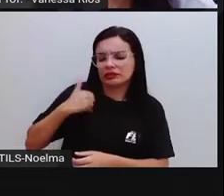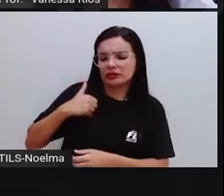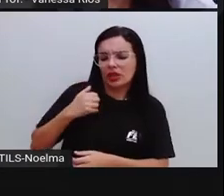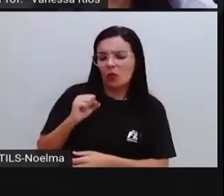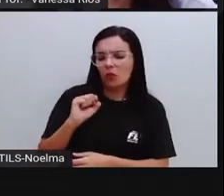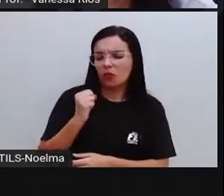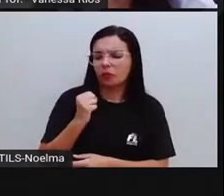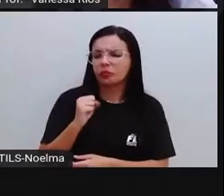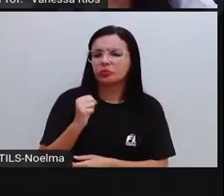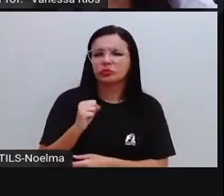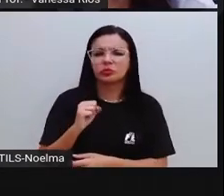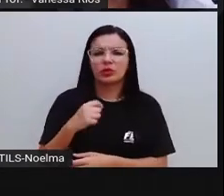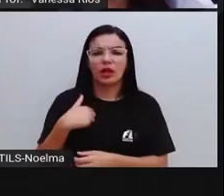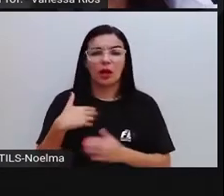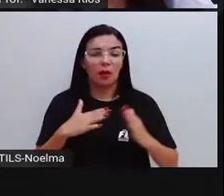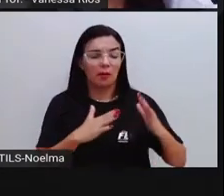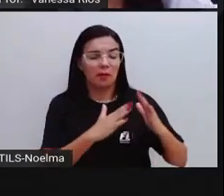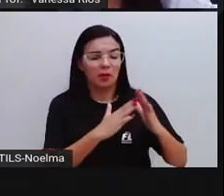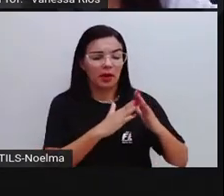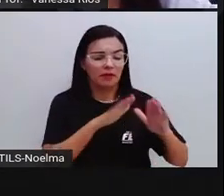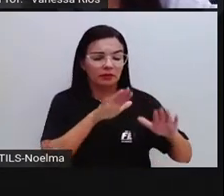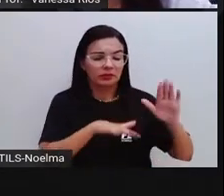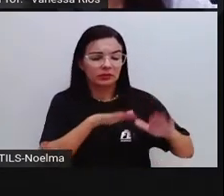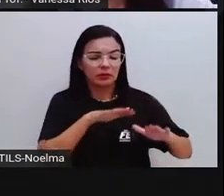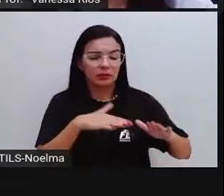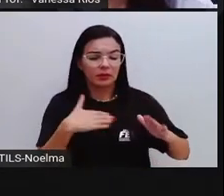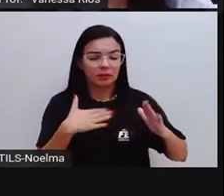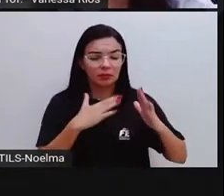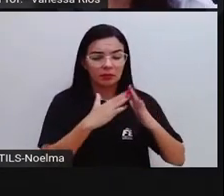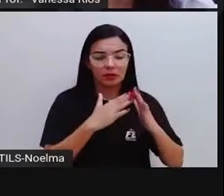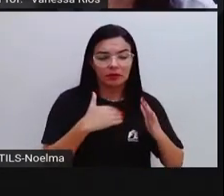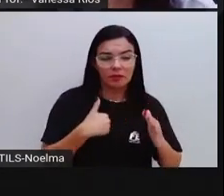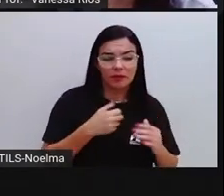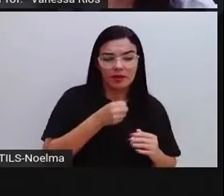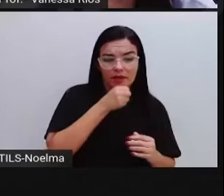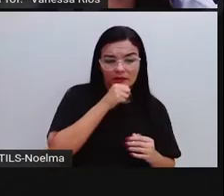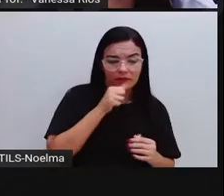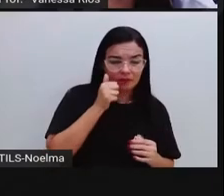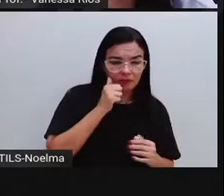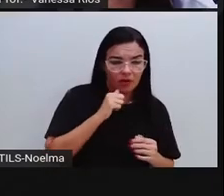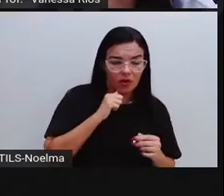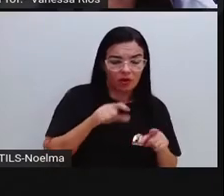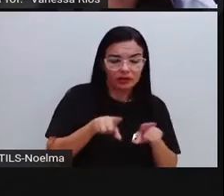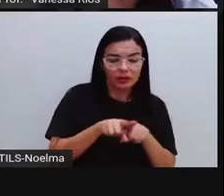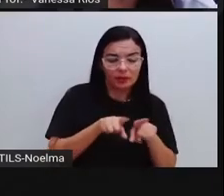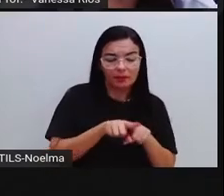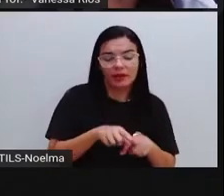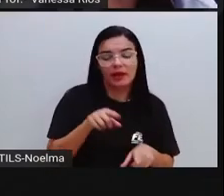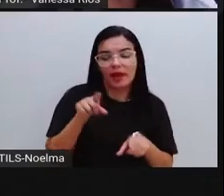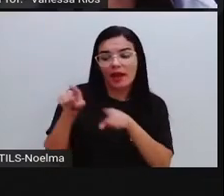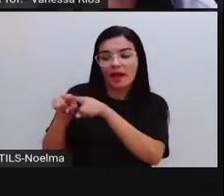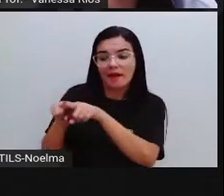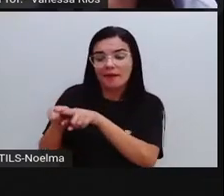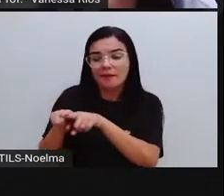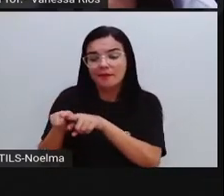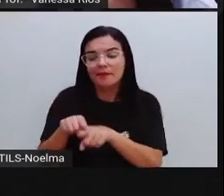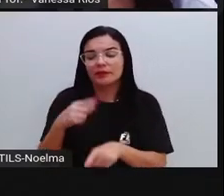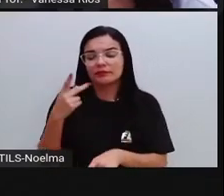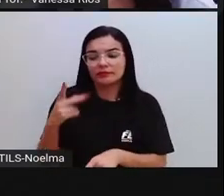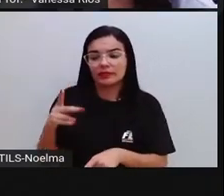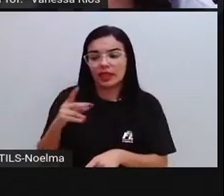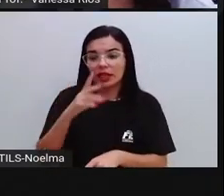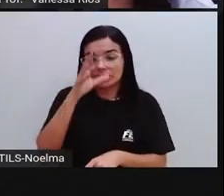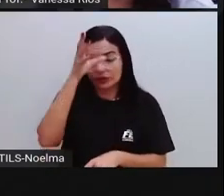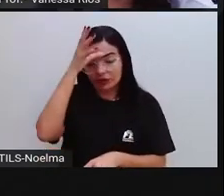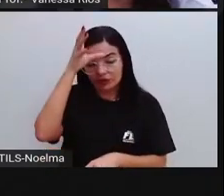mais ou menos, eu morava com minha avó e com a irmã dela, tia Emília. Nossa rua era